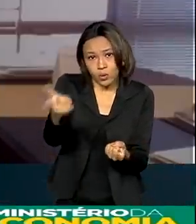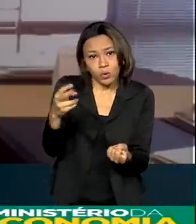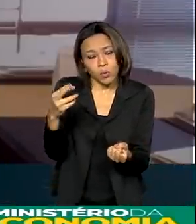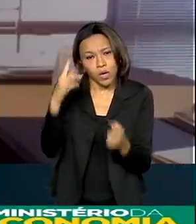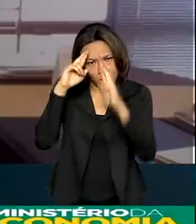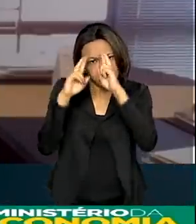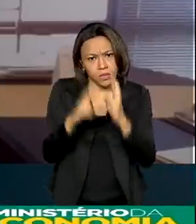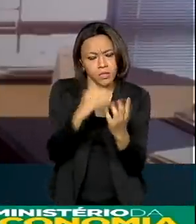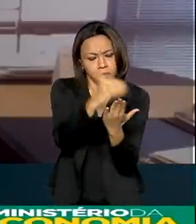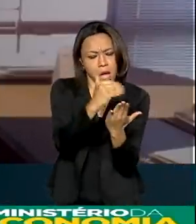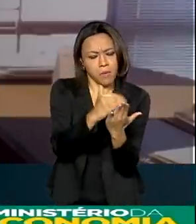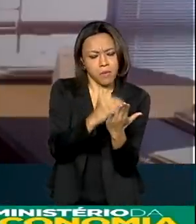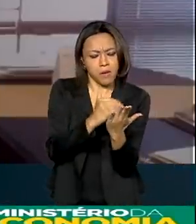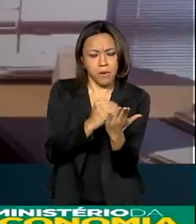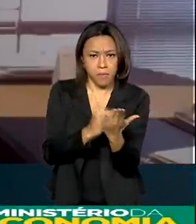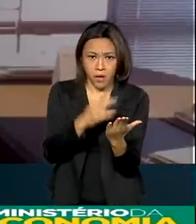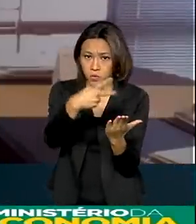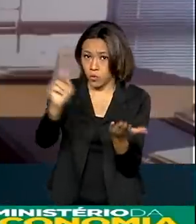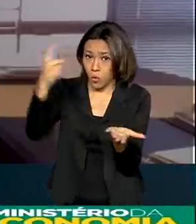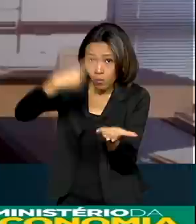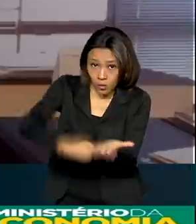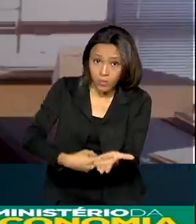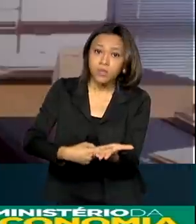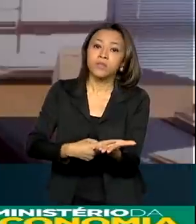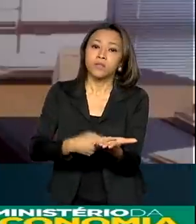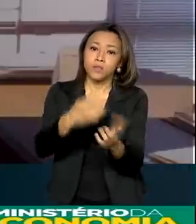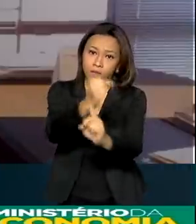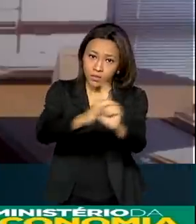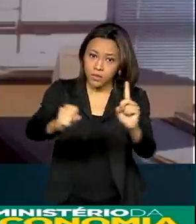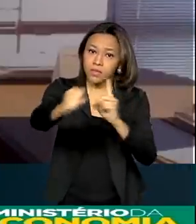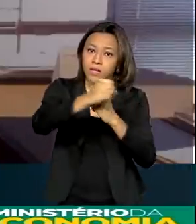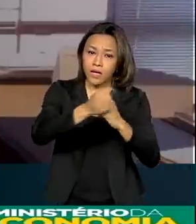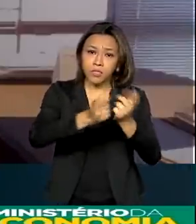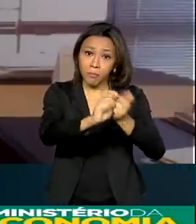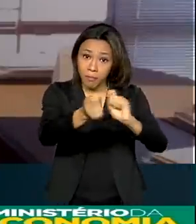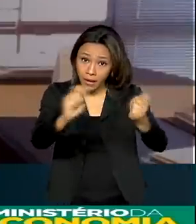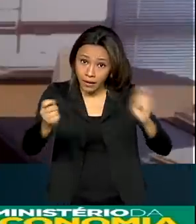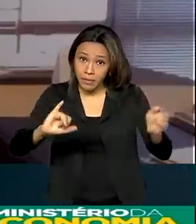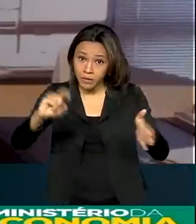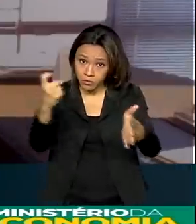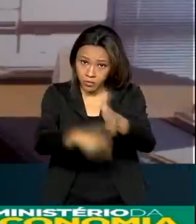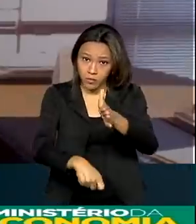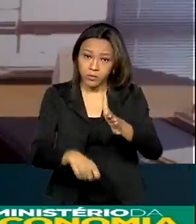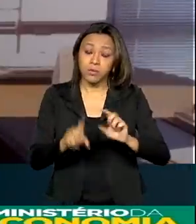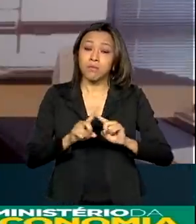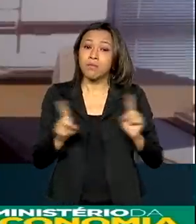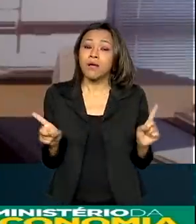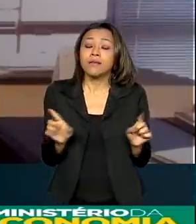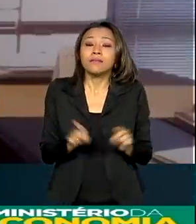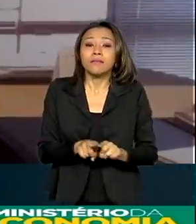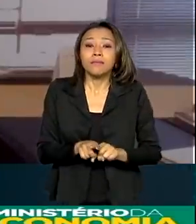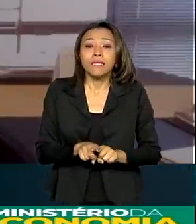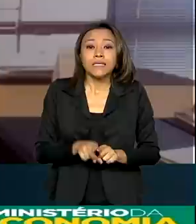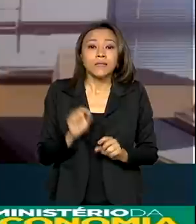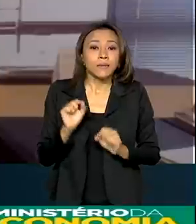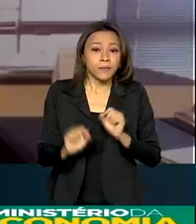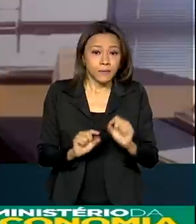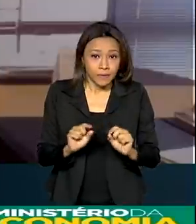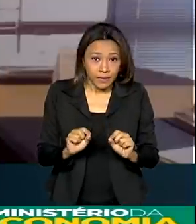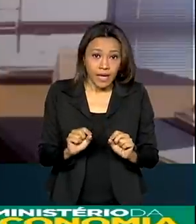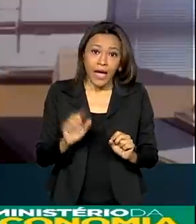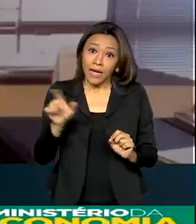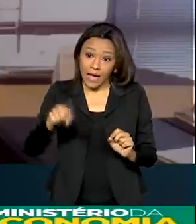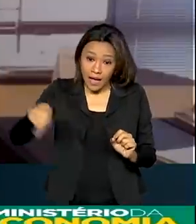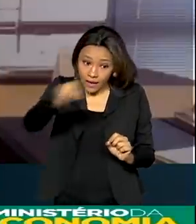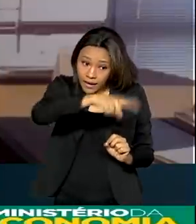honrar o seu compromisso, o seu compromisso com a sociedade pelo pagamento de tributos. Mas, ao mesmo tempo, ele possibilita àqueles que